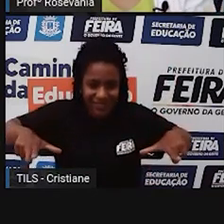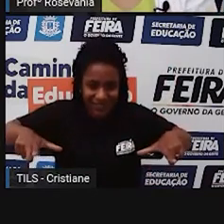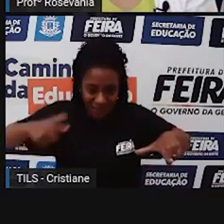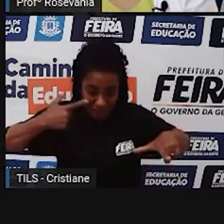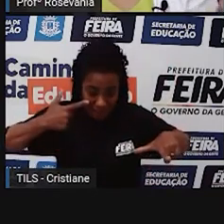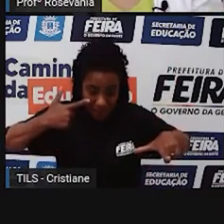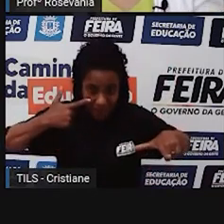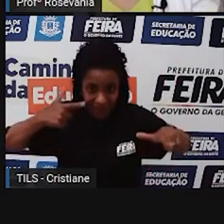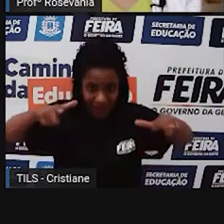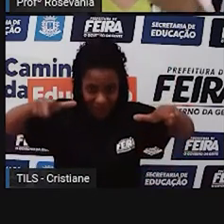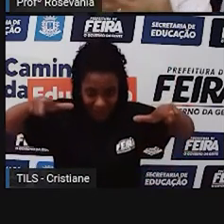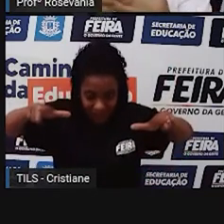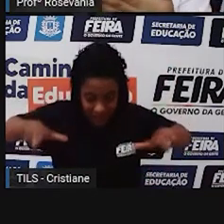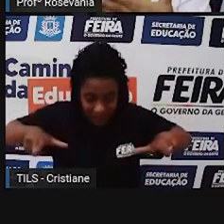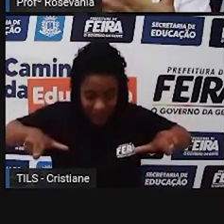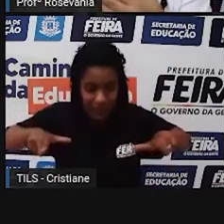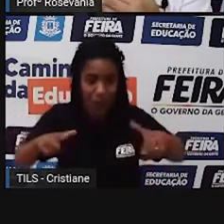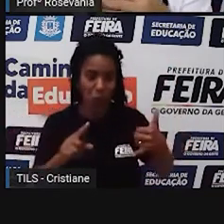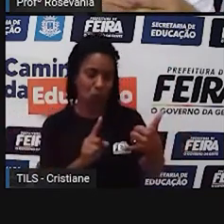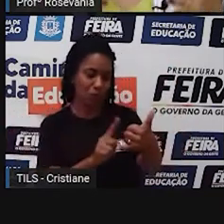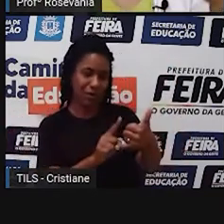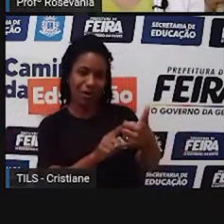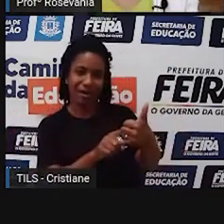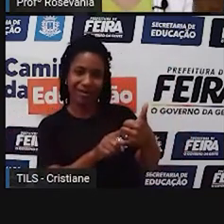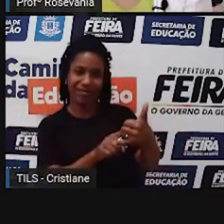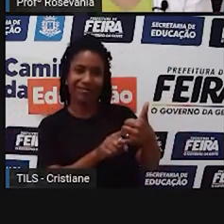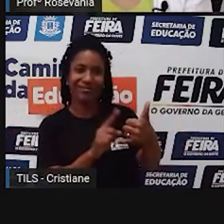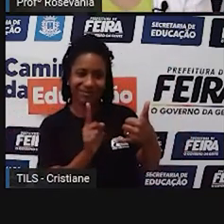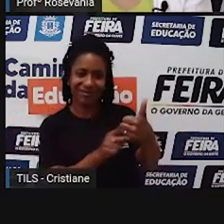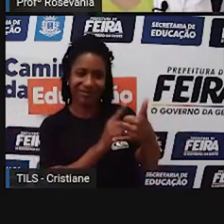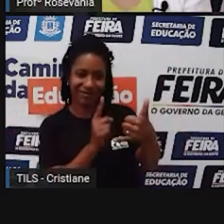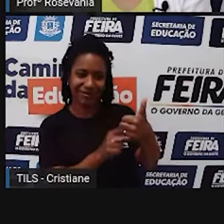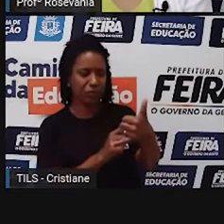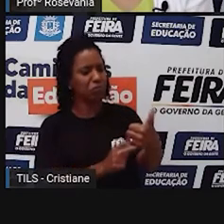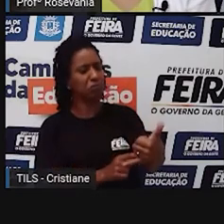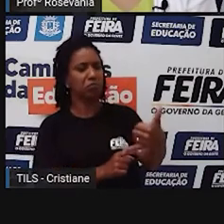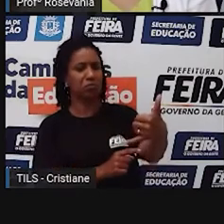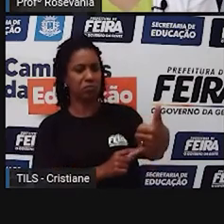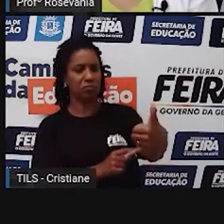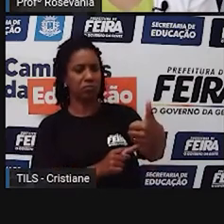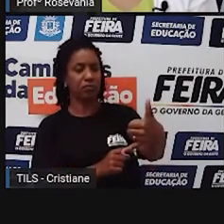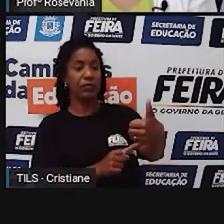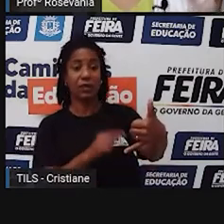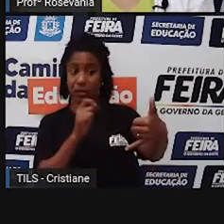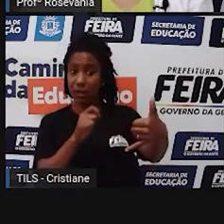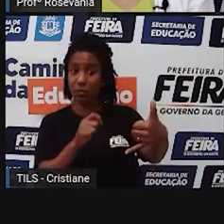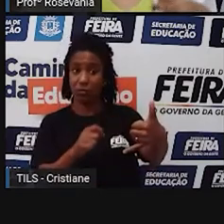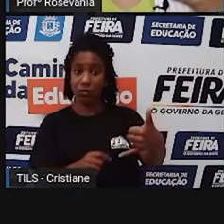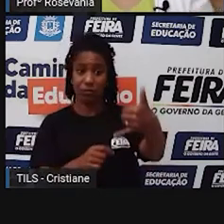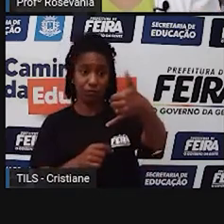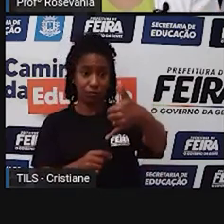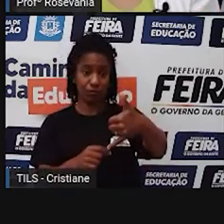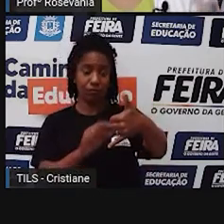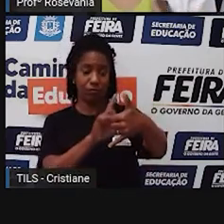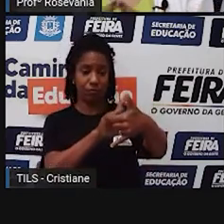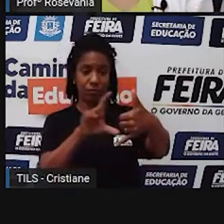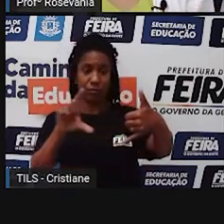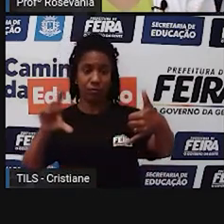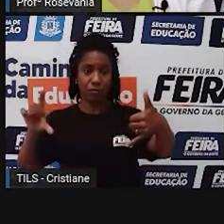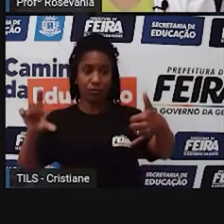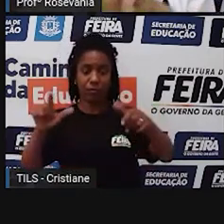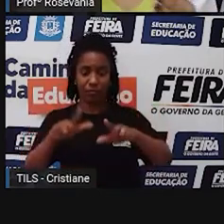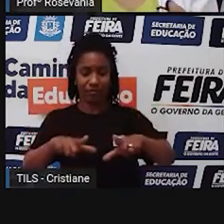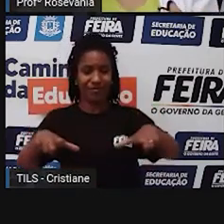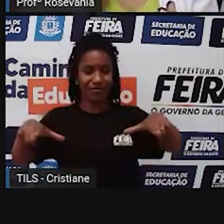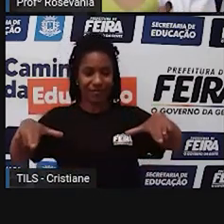né? Principalmente quem está com o celular, né? Olha ele nessa posição, mas o certo é você botar o mapa na horizontal e você olhar ele. Você pode